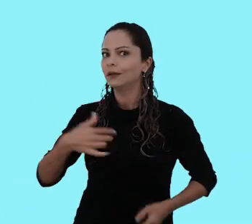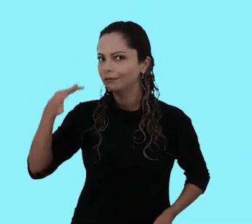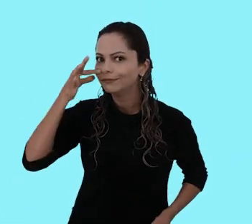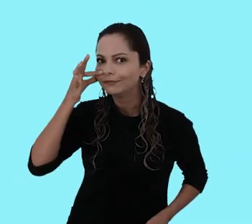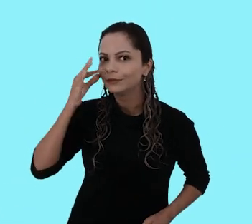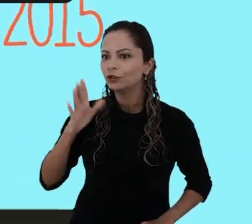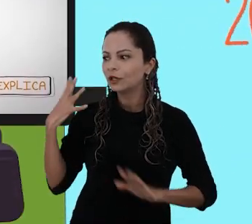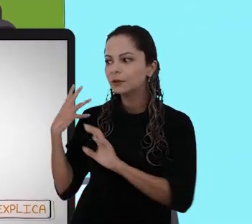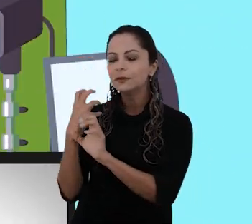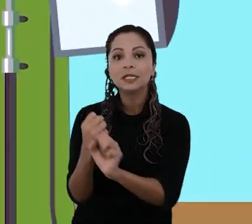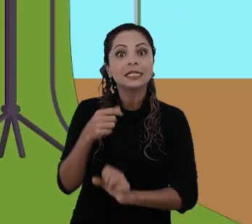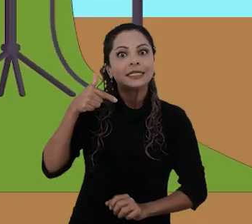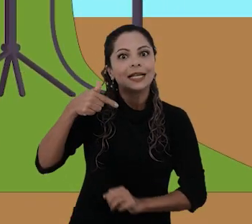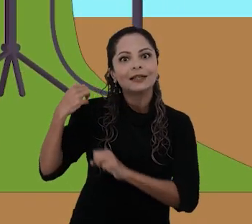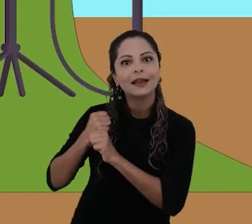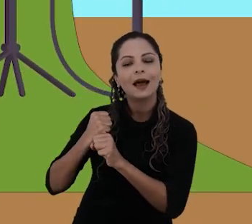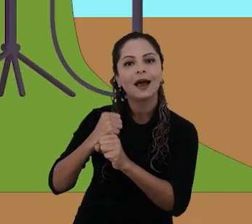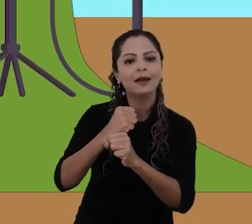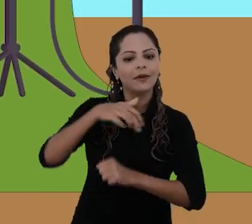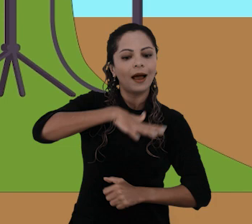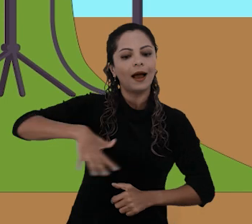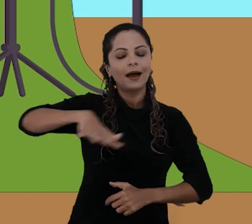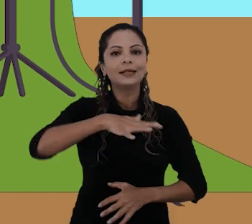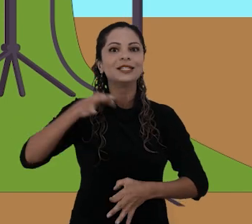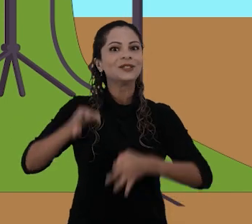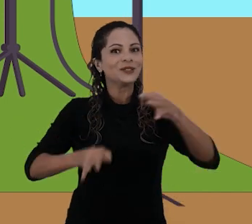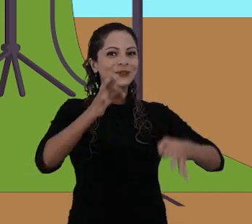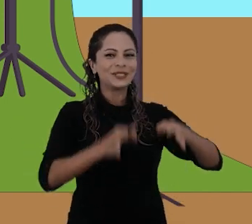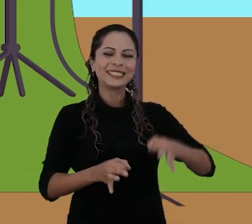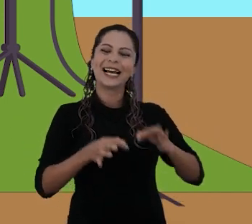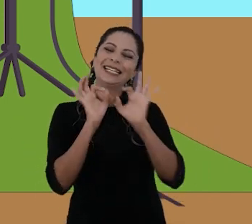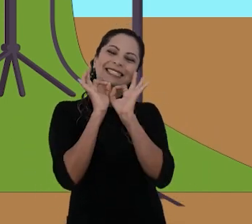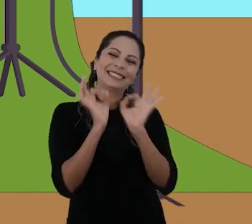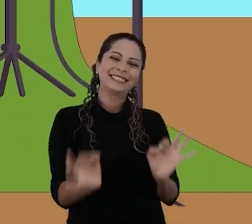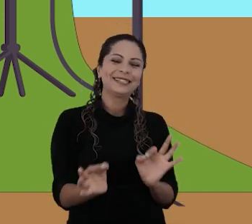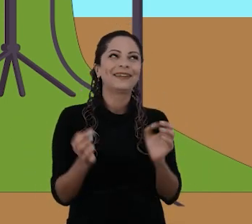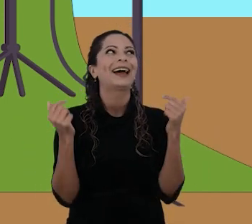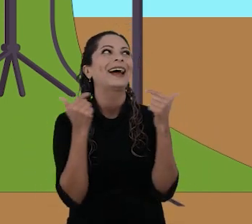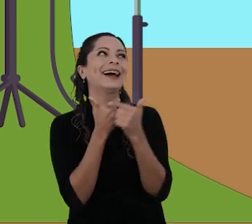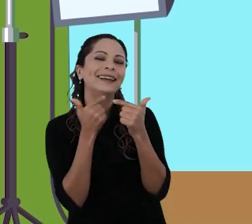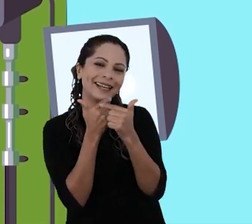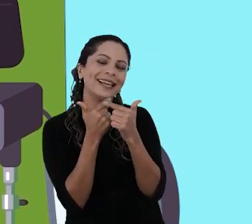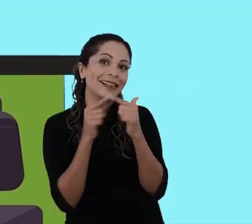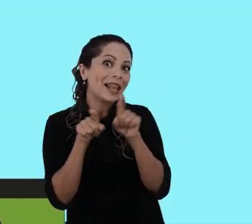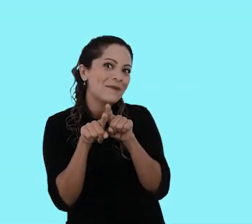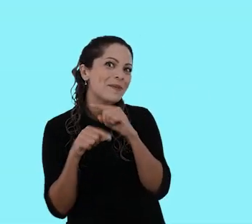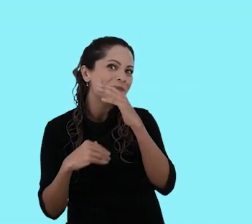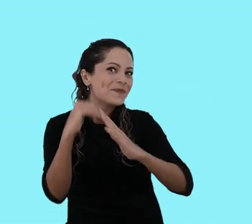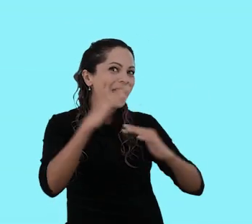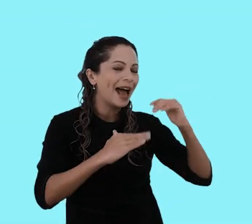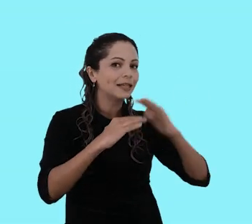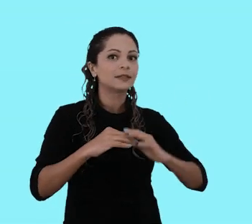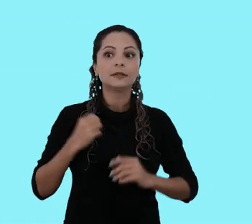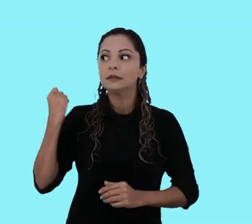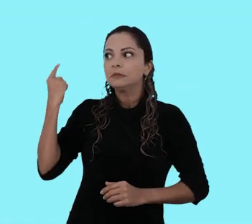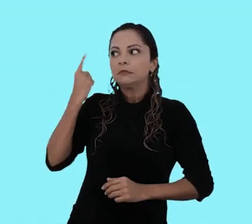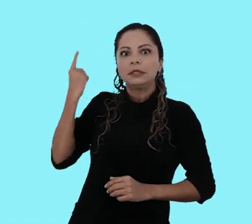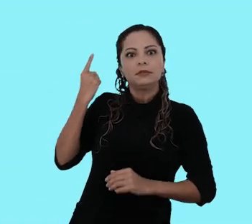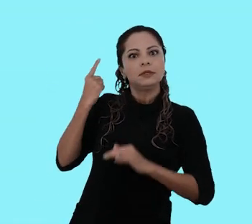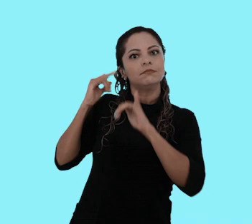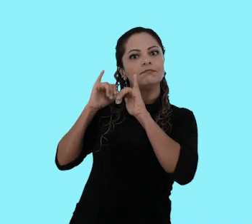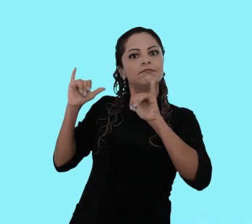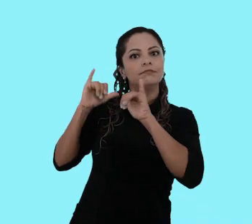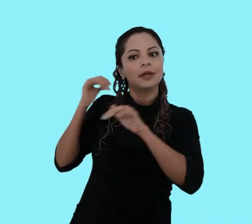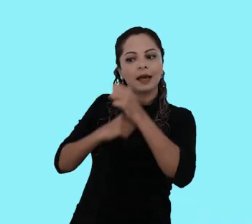sete anos abordando os temas do mundo jurídico de forma simples, divertida e prática. Desde o primeiro episódio, em 2015,